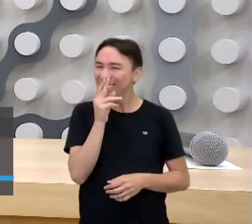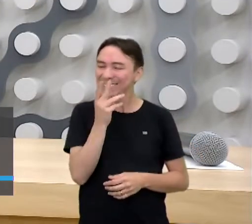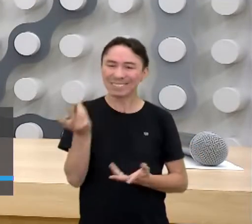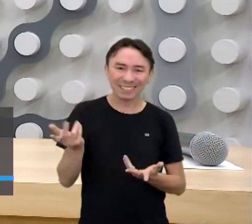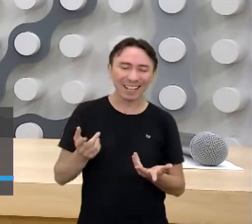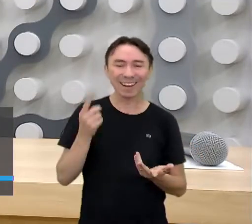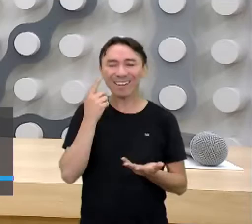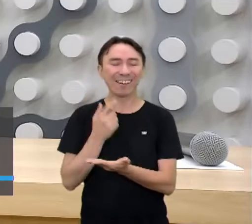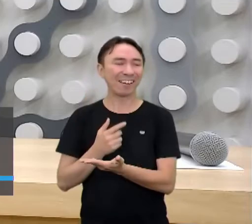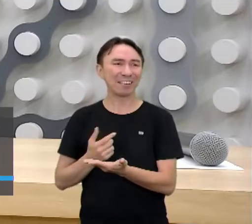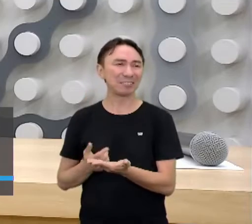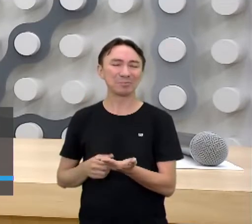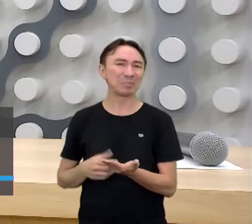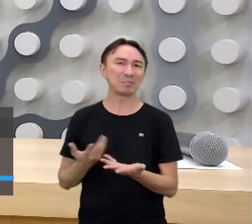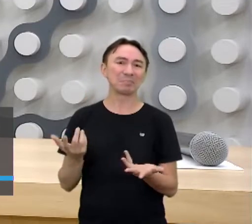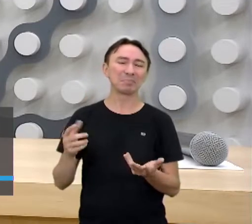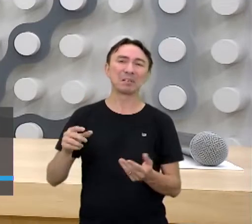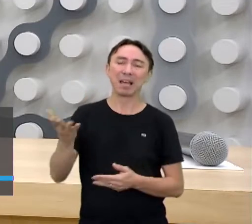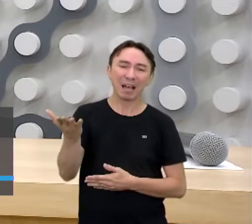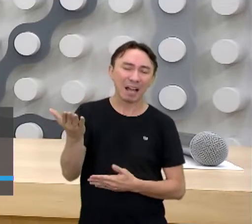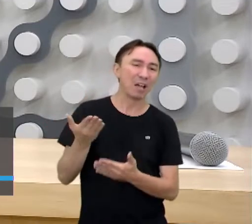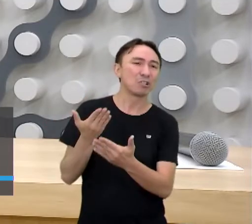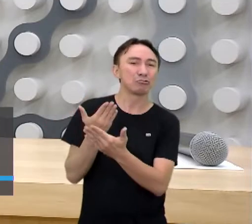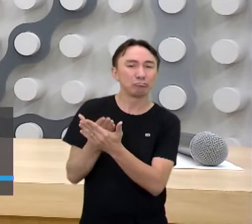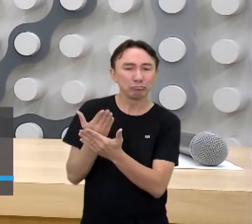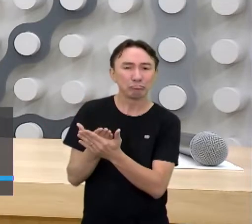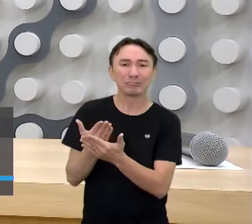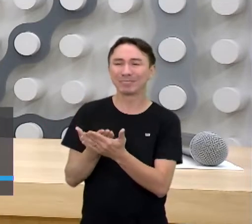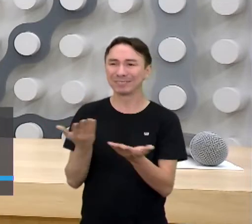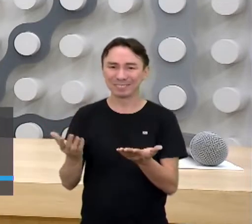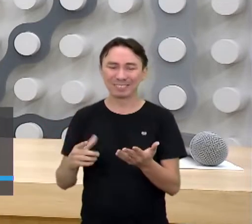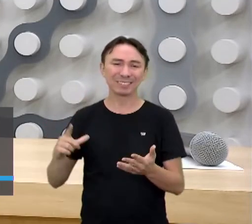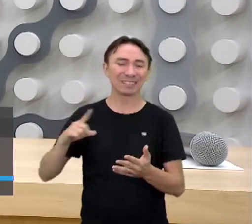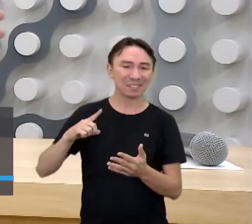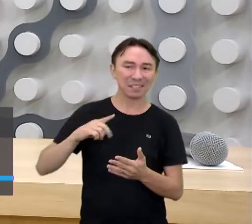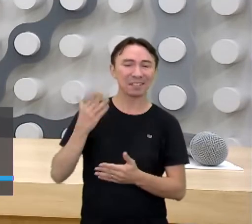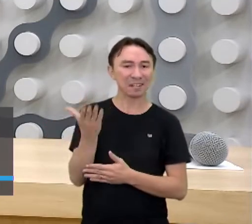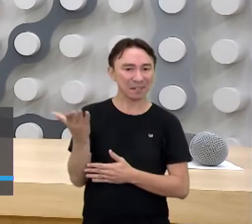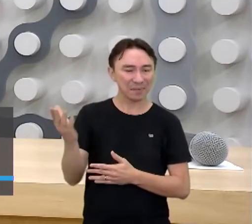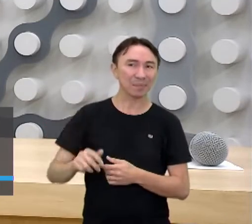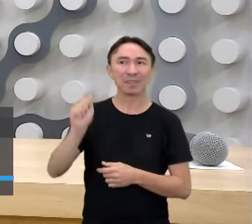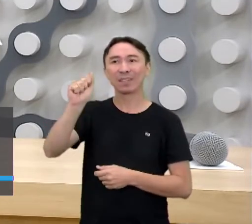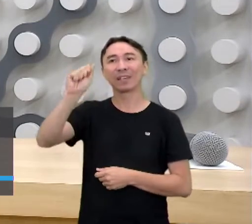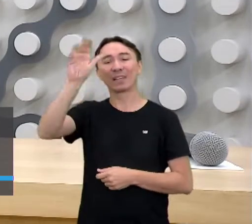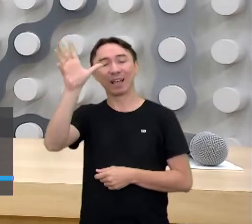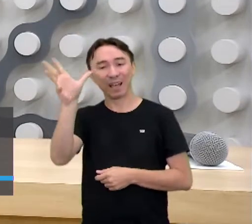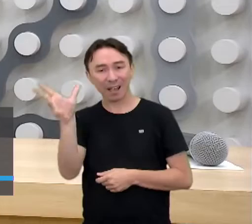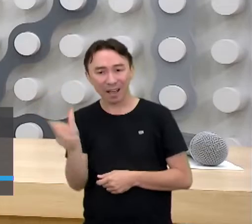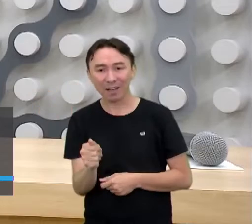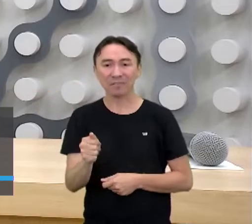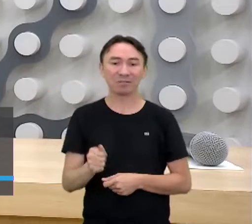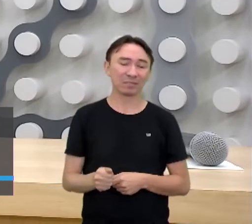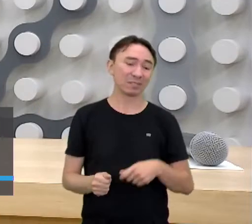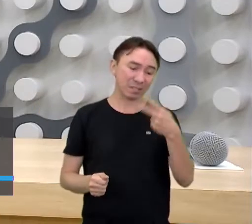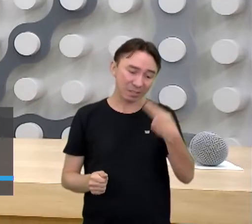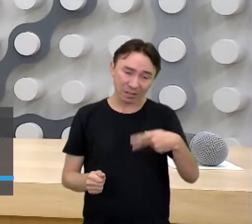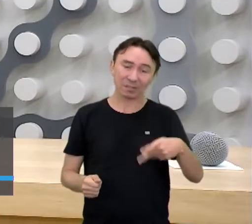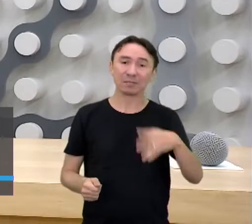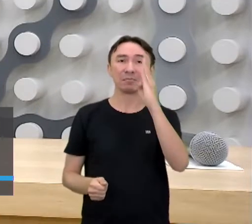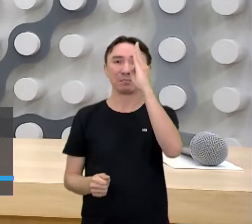construir um banheiro aí para as escolas. Tanto aí na África, não precisa ir longe não. Aqui no Brasil mesmo nós temos aí vários municípios aí